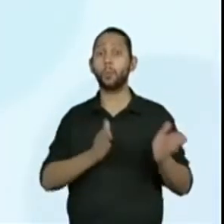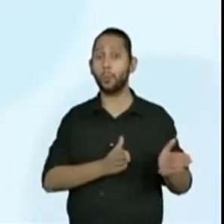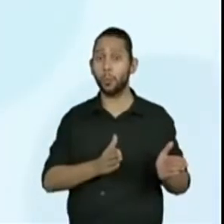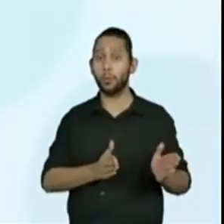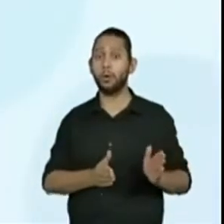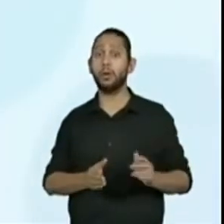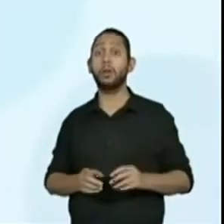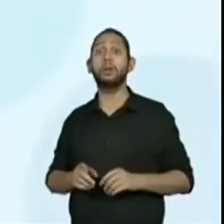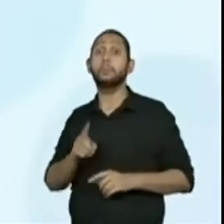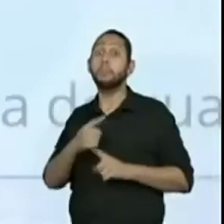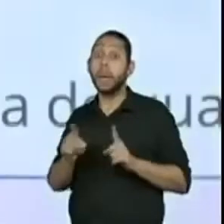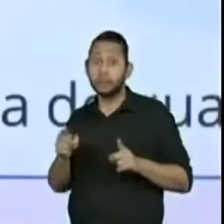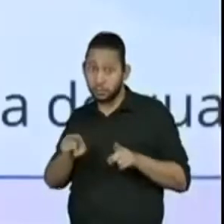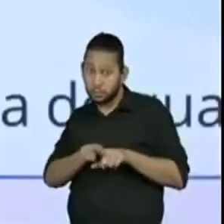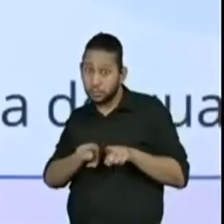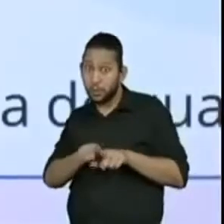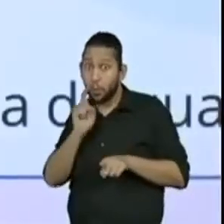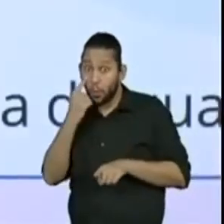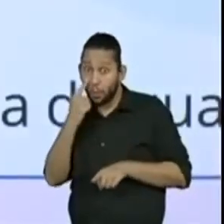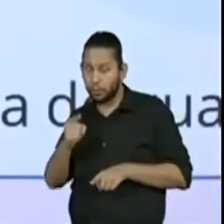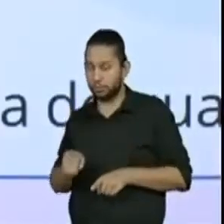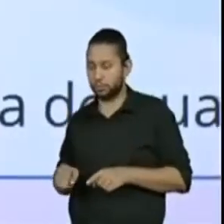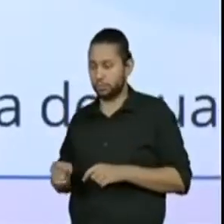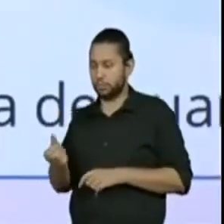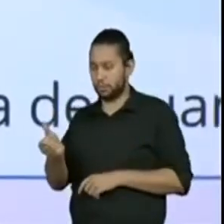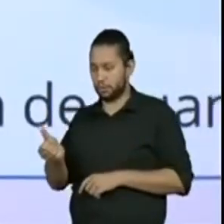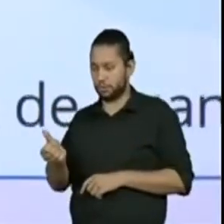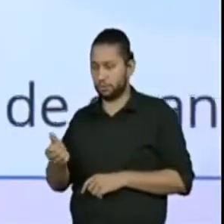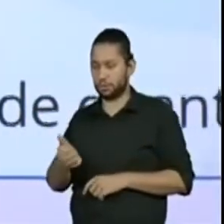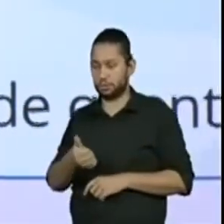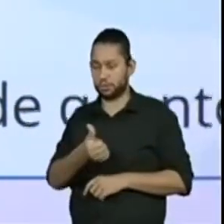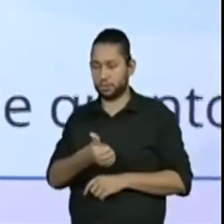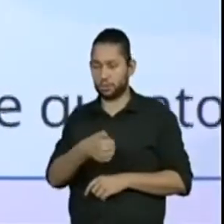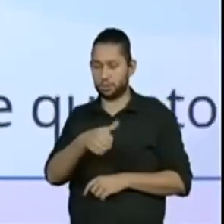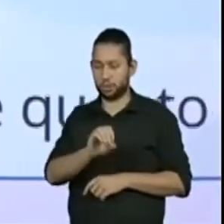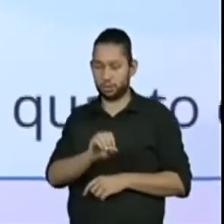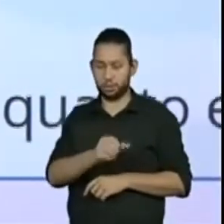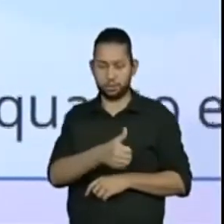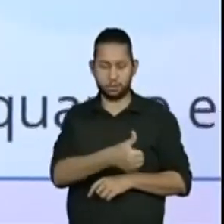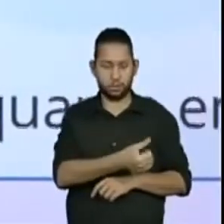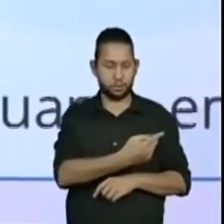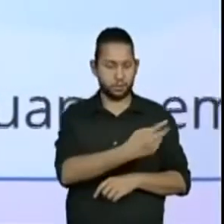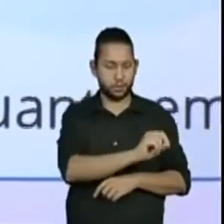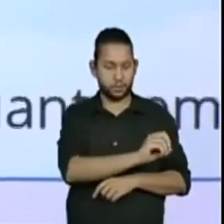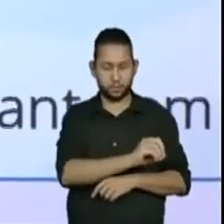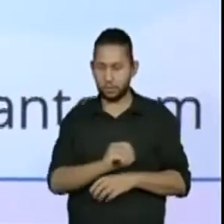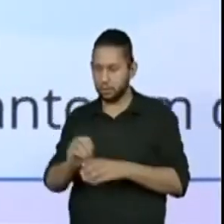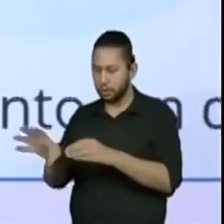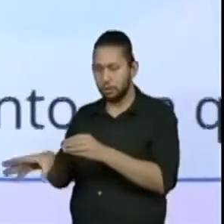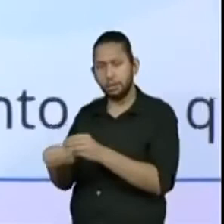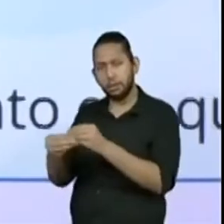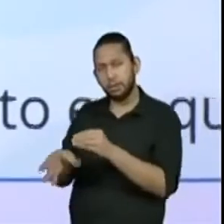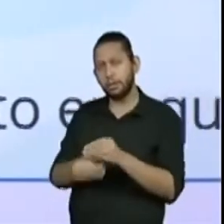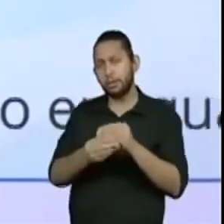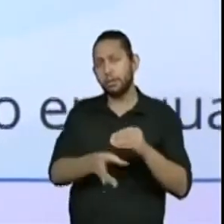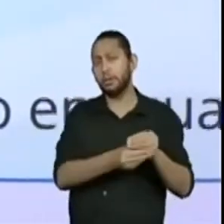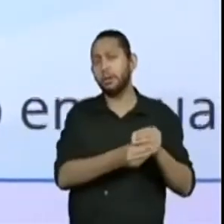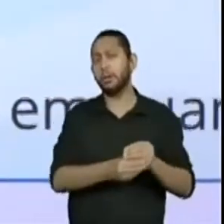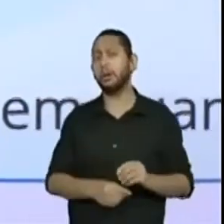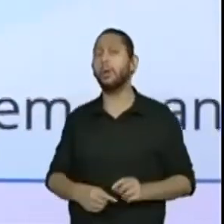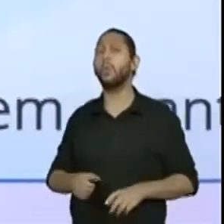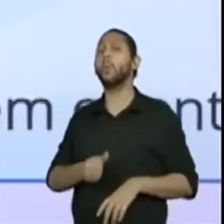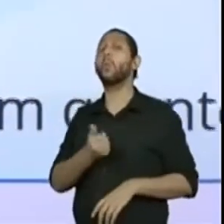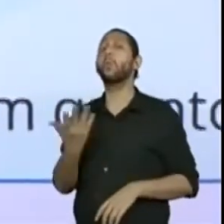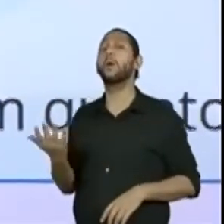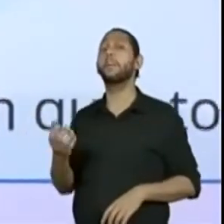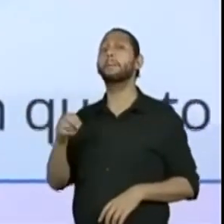quanto é essa sequência. E aí? Será que vocês conseguem responder essas duas coisinhas para mim? Então, primeiro eu vou entender a